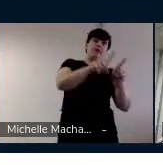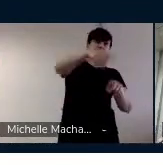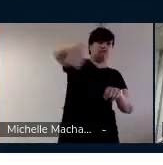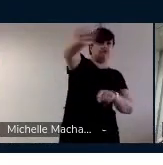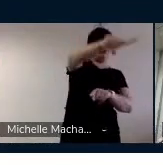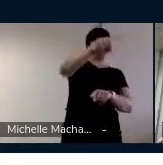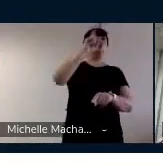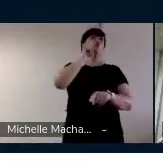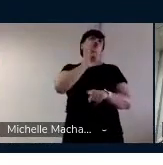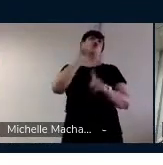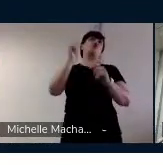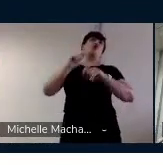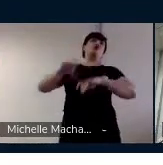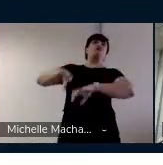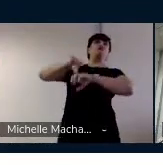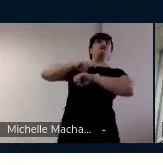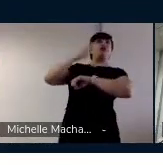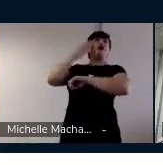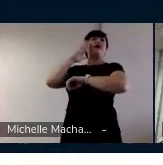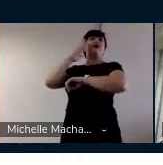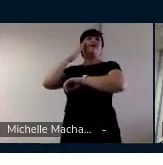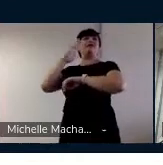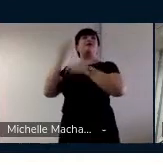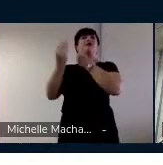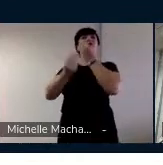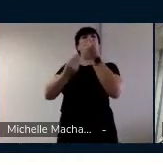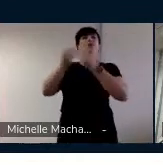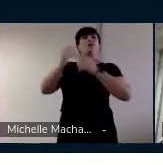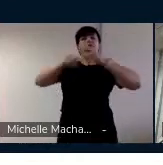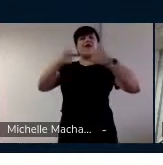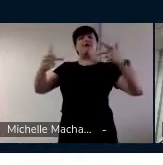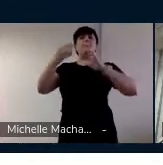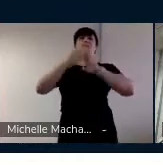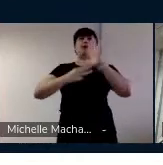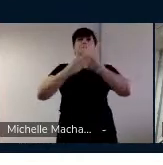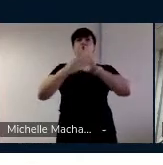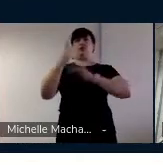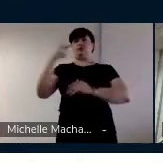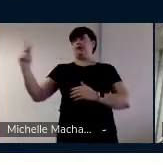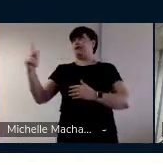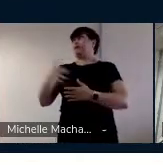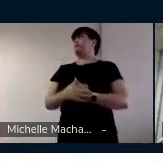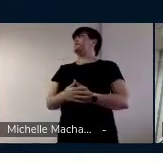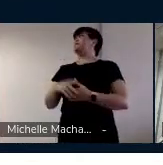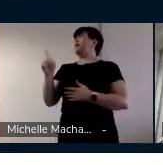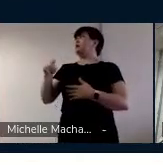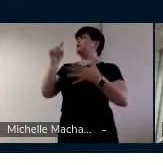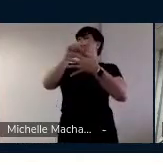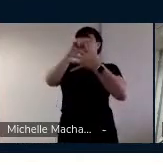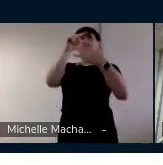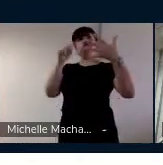próprios surdos. Que podem ser beneficiados do uso desse tipo de método. E essas são as referências.